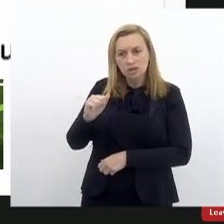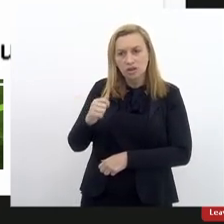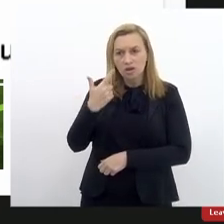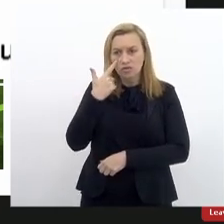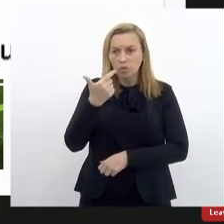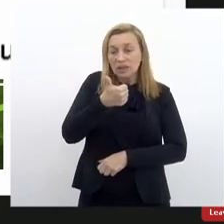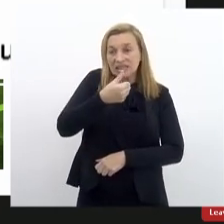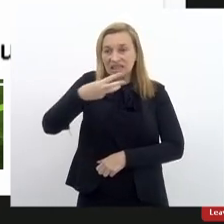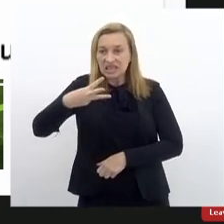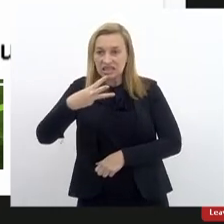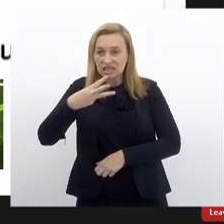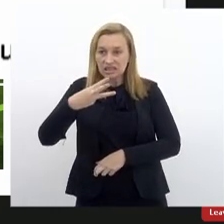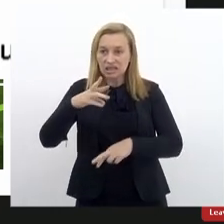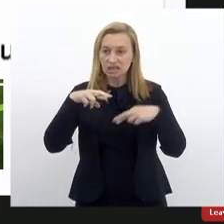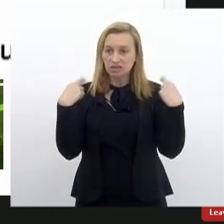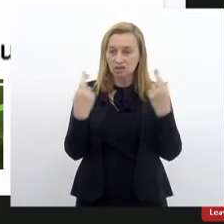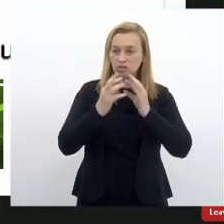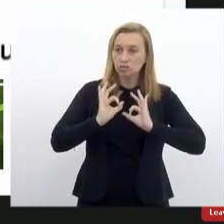plenárias,